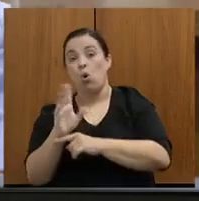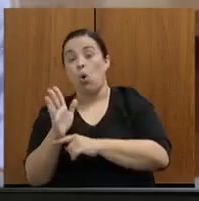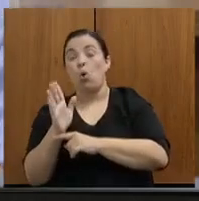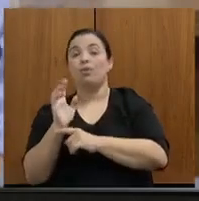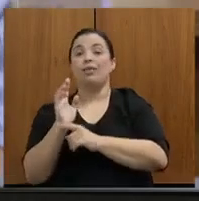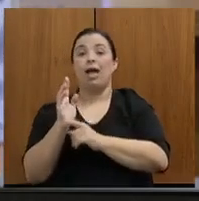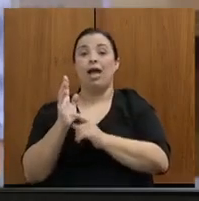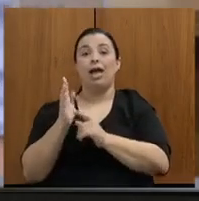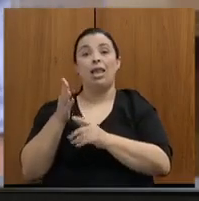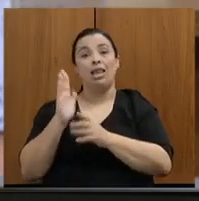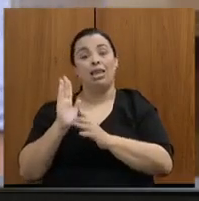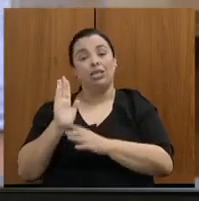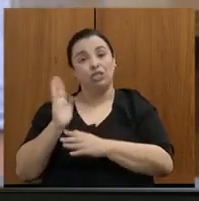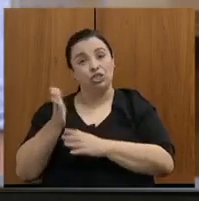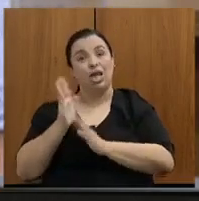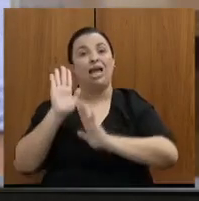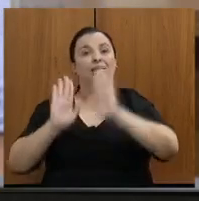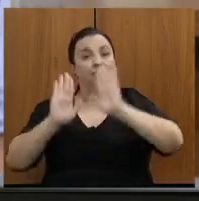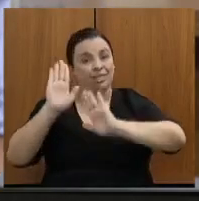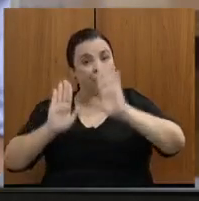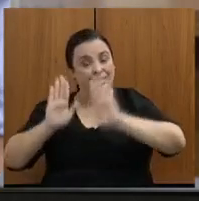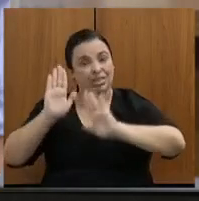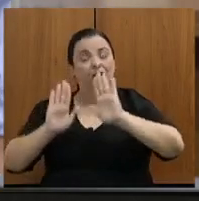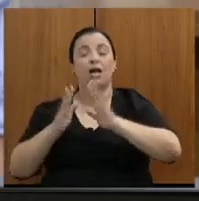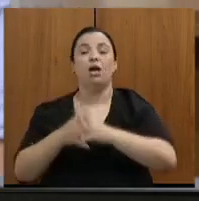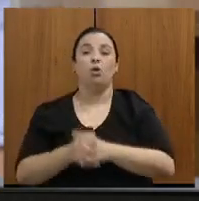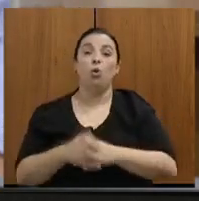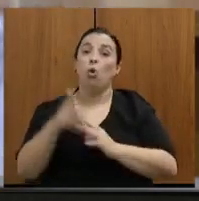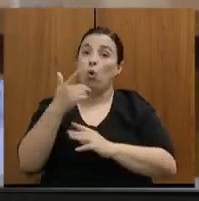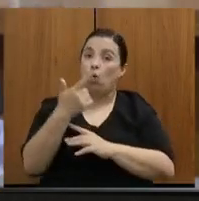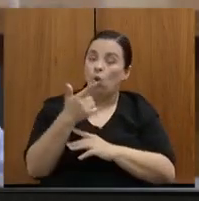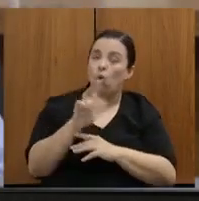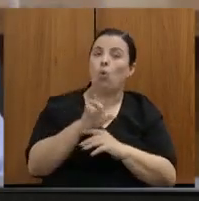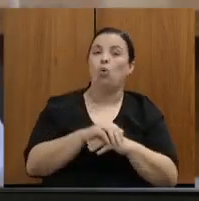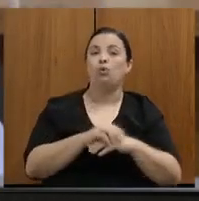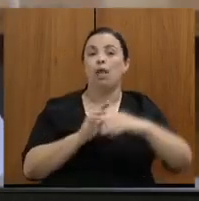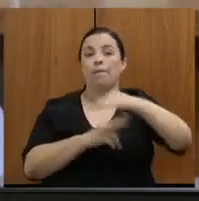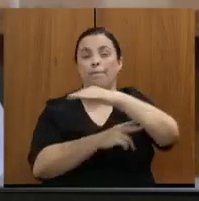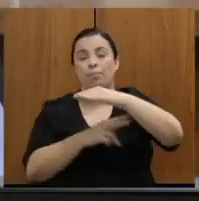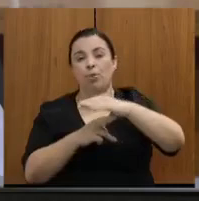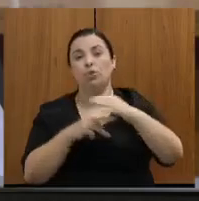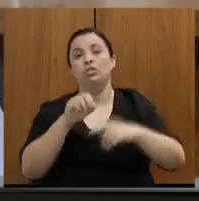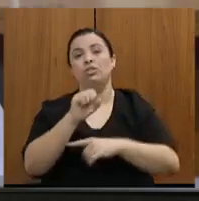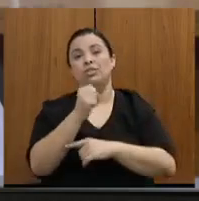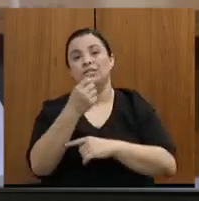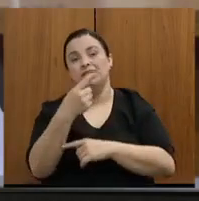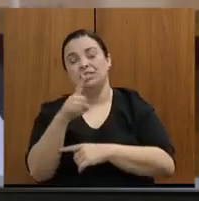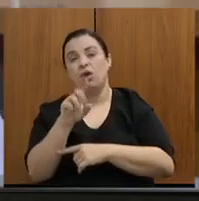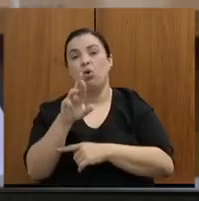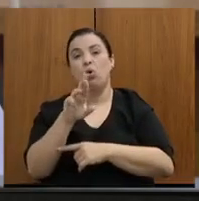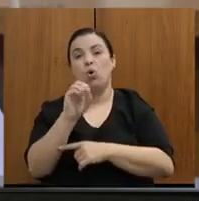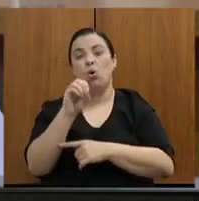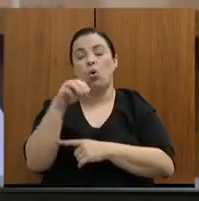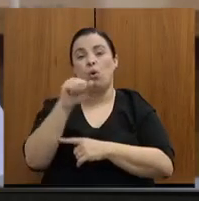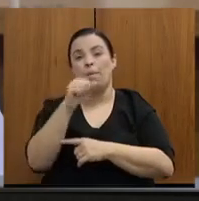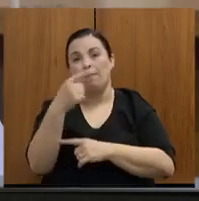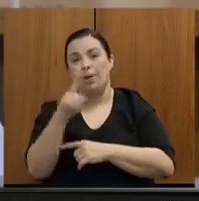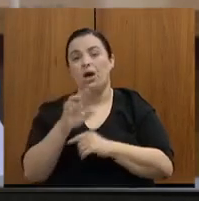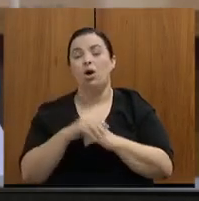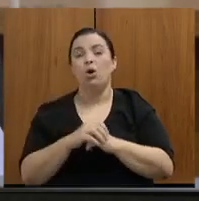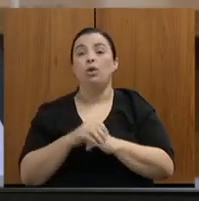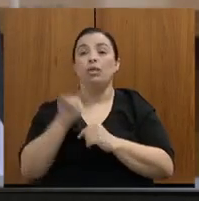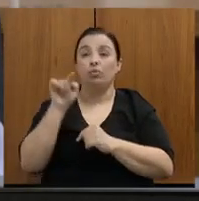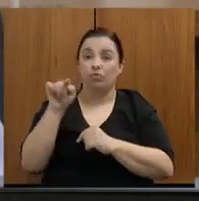o projeto de São Romão, da ponte de São Romão também já é iniciado, então o dinheiro que foi destinado pelos